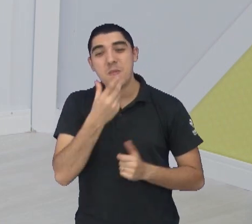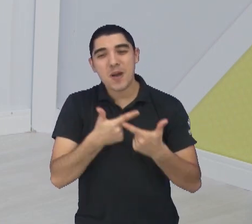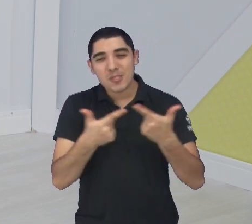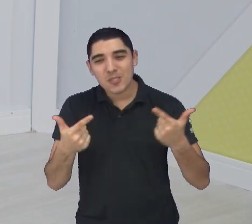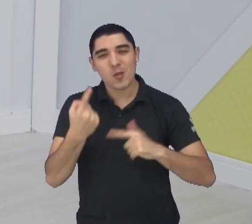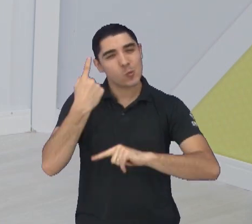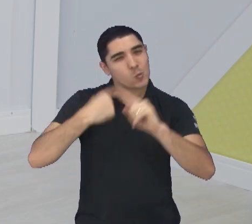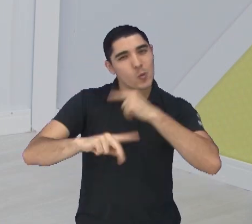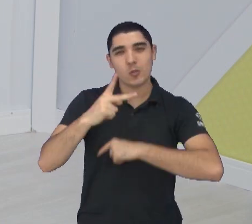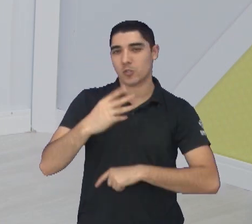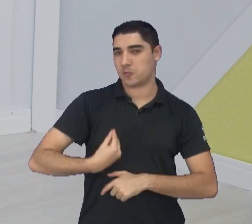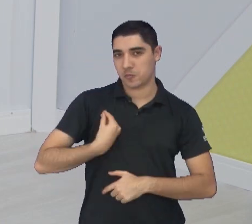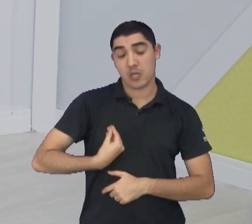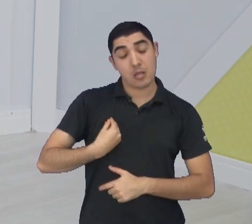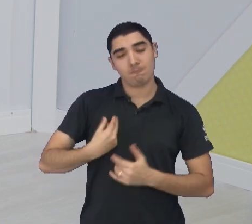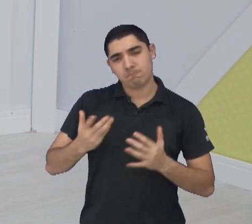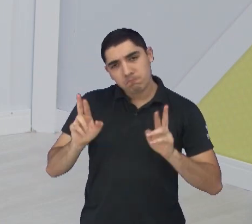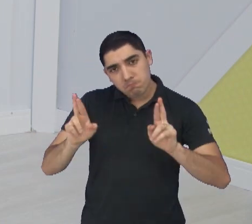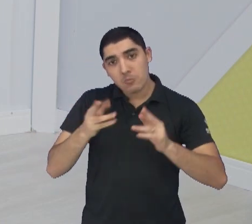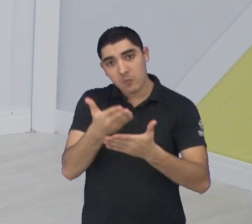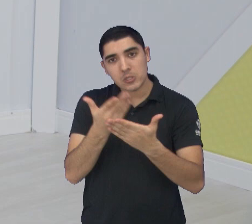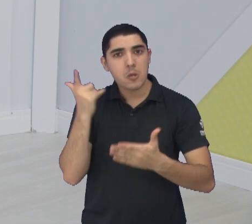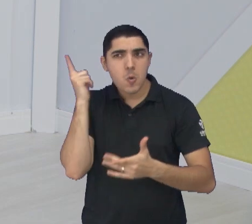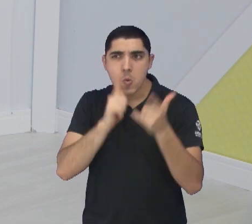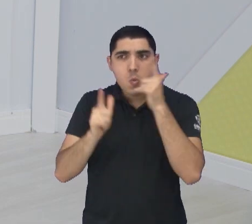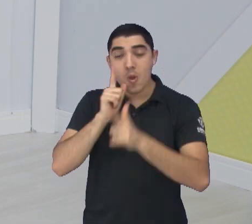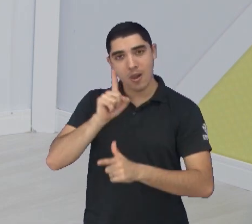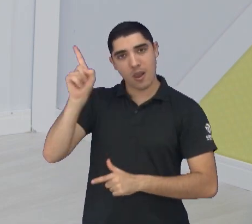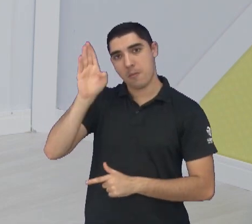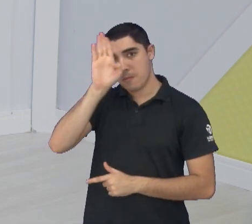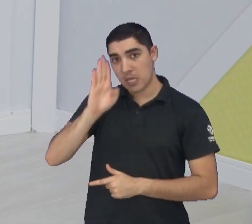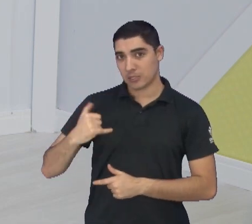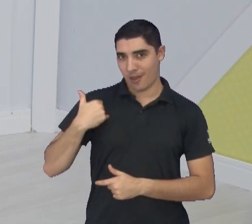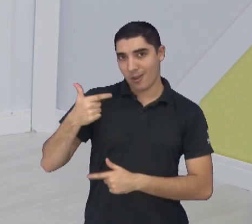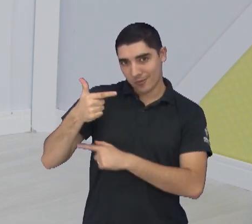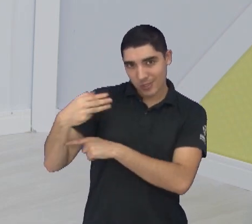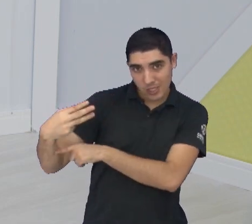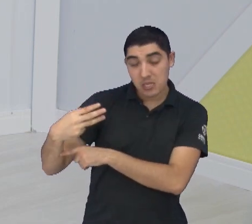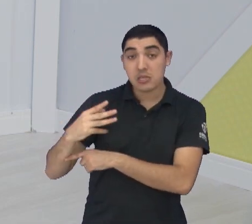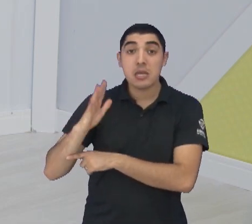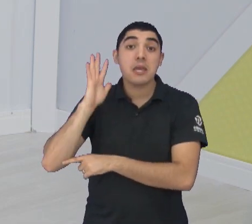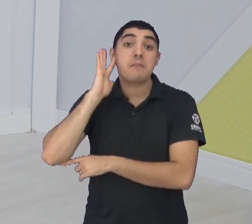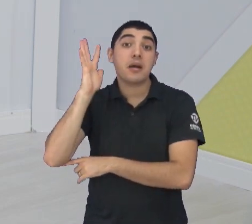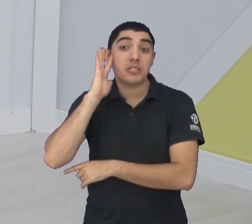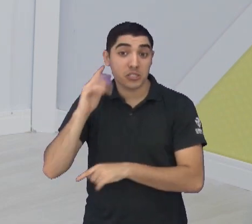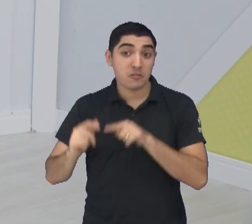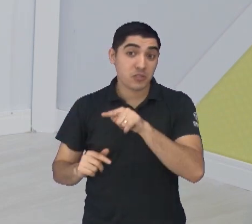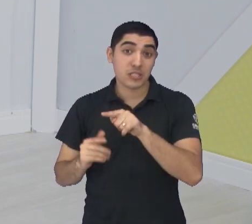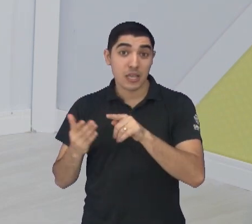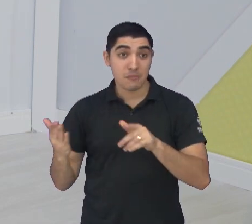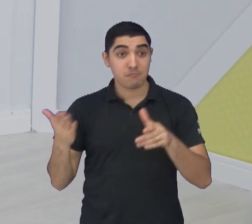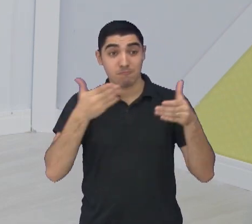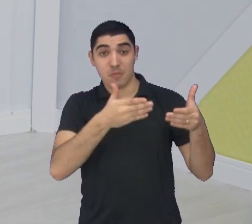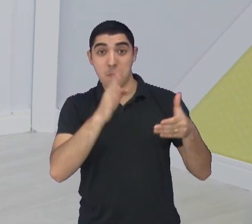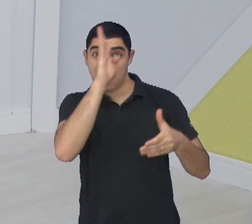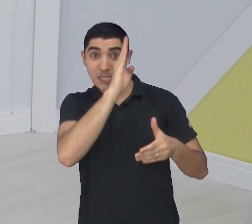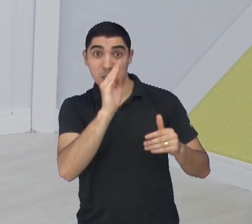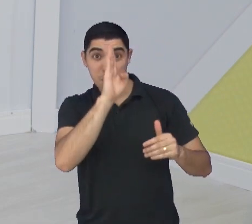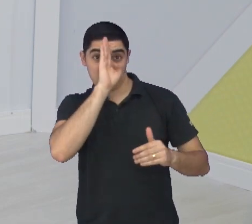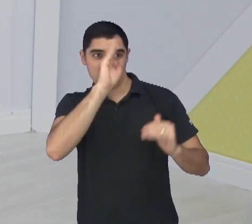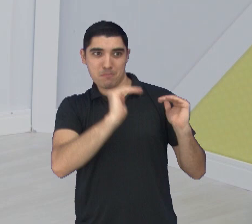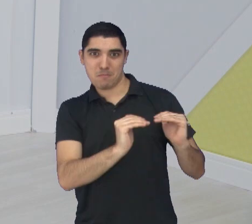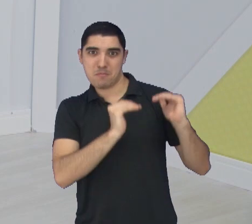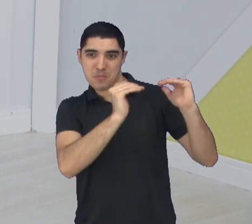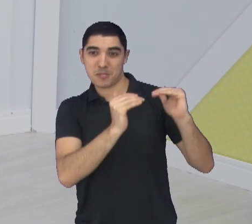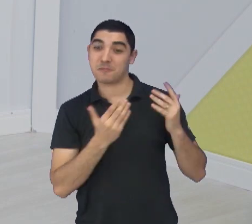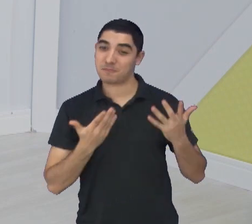seleção, que você brilhe muito na seleção brasileira aí, sub-23 e quem sabe já belisca aí uma vaga na seleção principal, tá certo? Bruno,